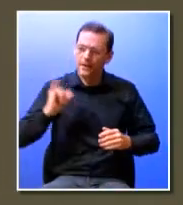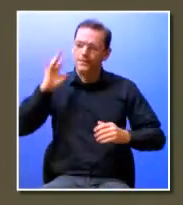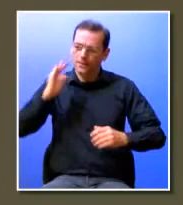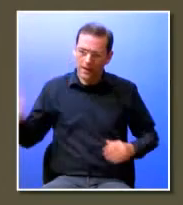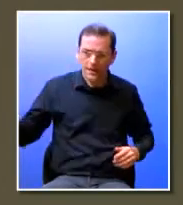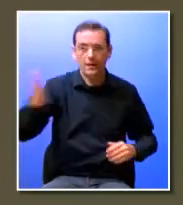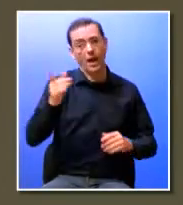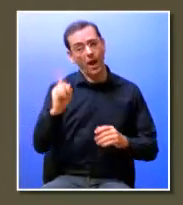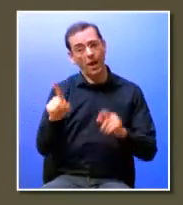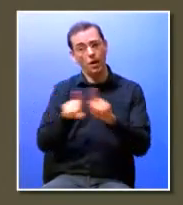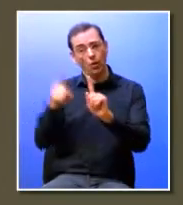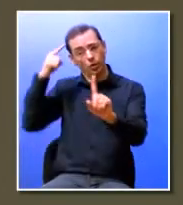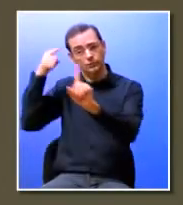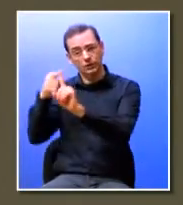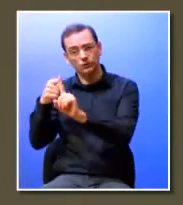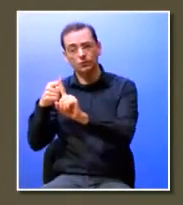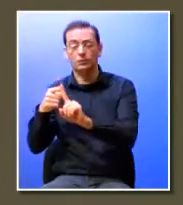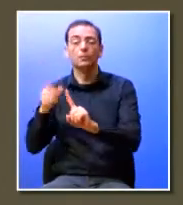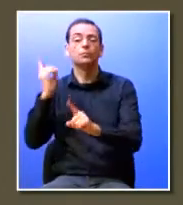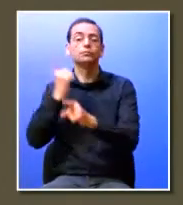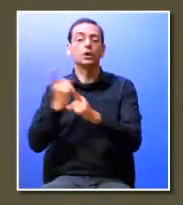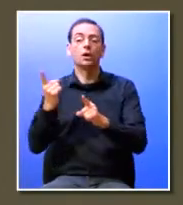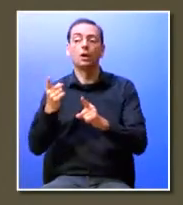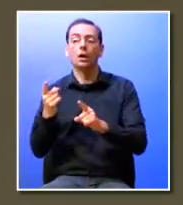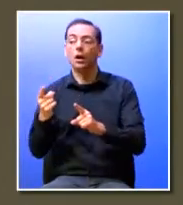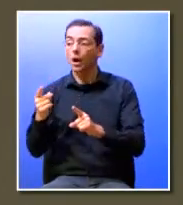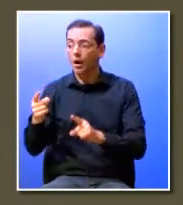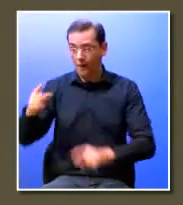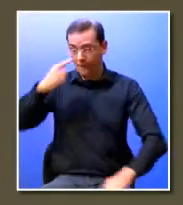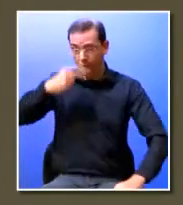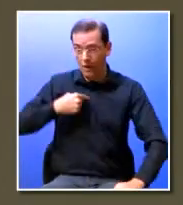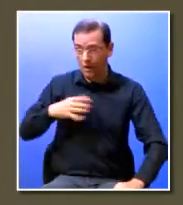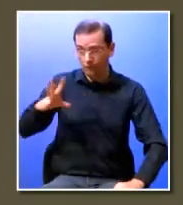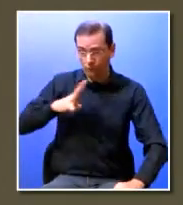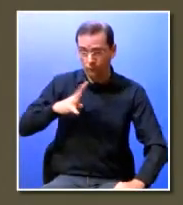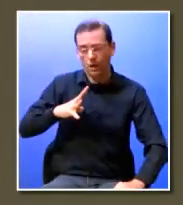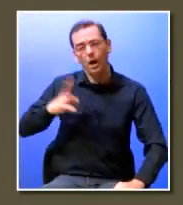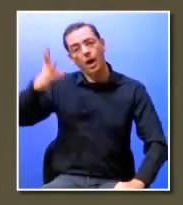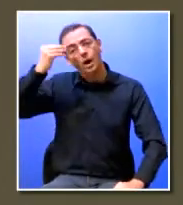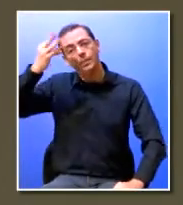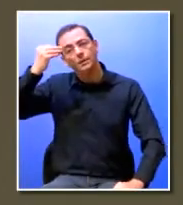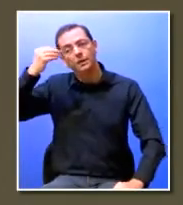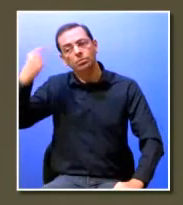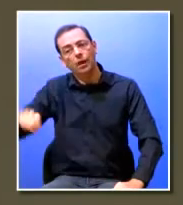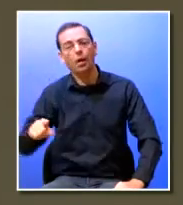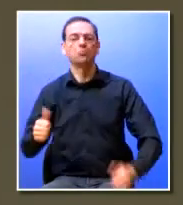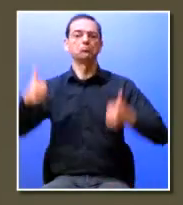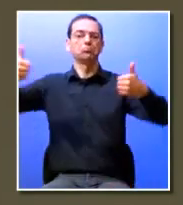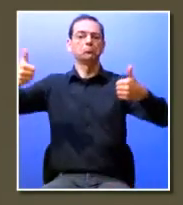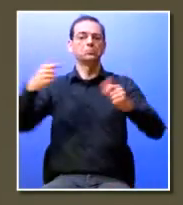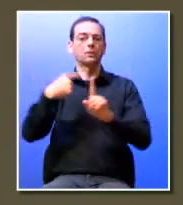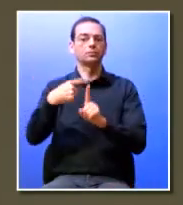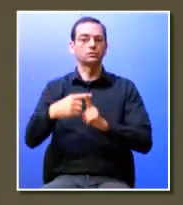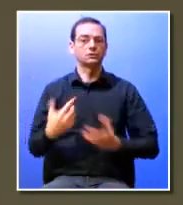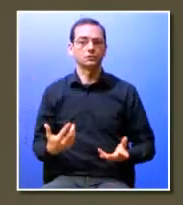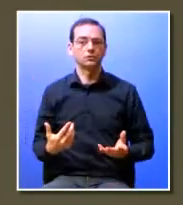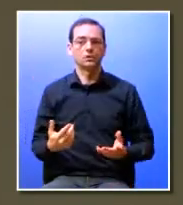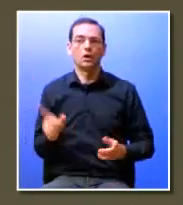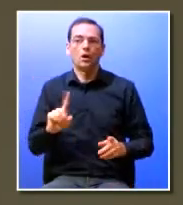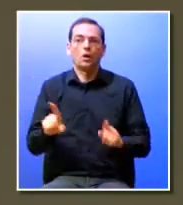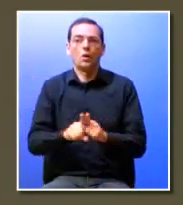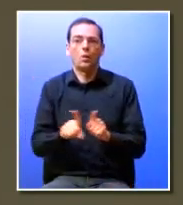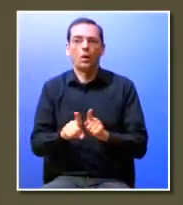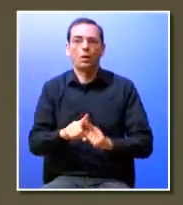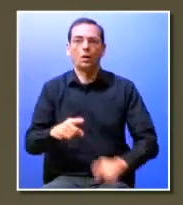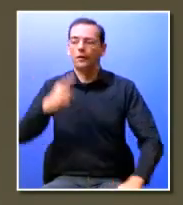comedidos mas vai haver margem para errar desde que se vá aprender com esse erro e essa parte é a parte importante que sejam erros para aprender e não erros